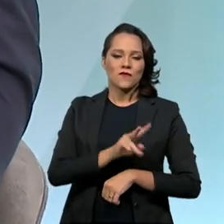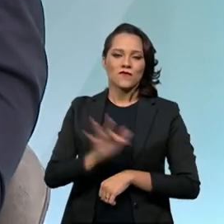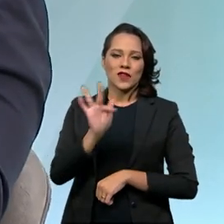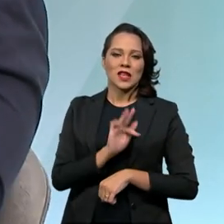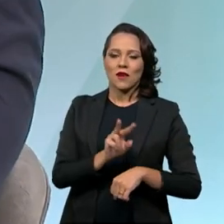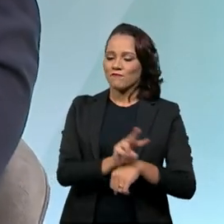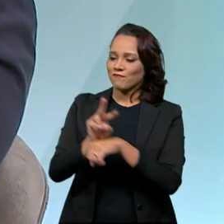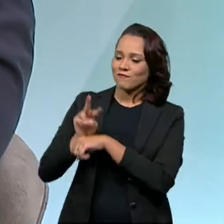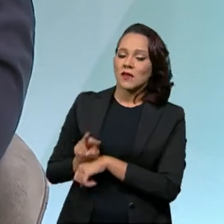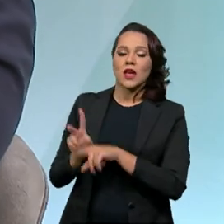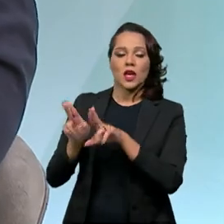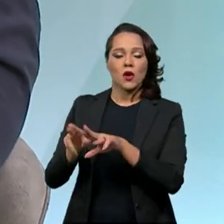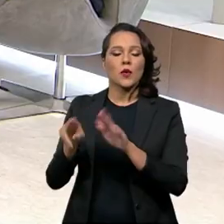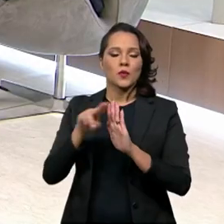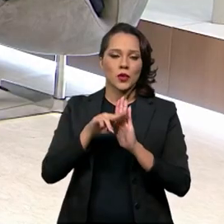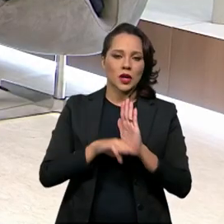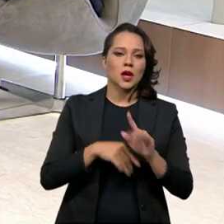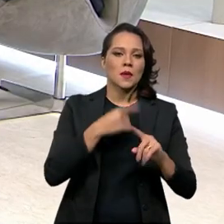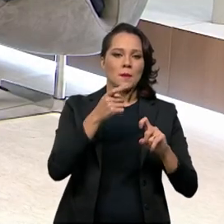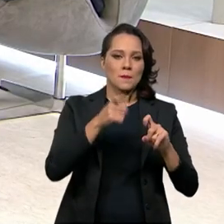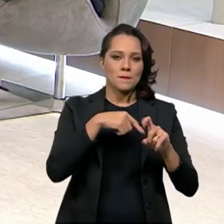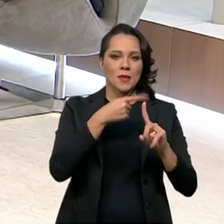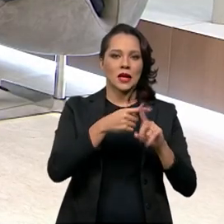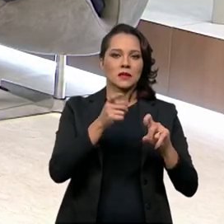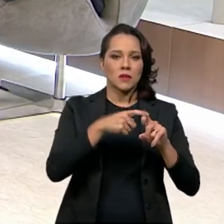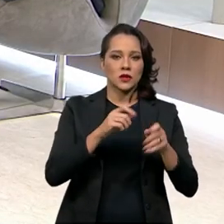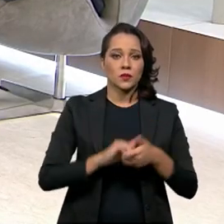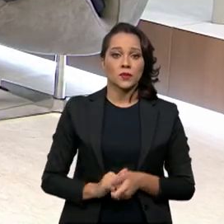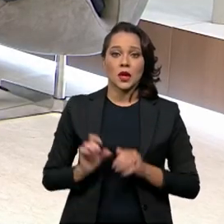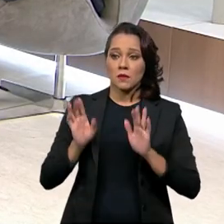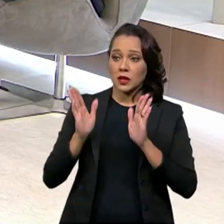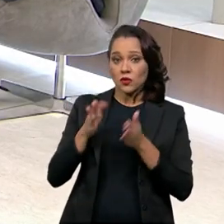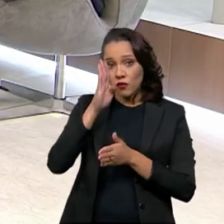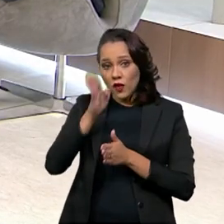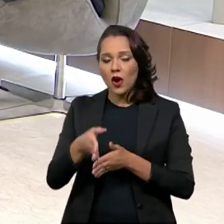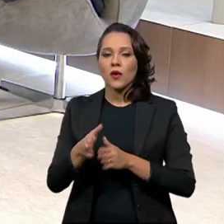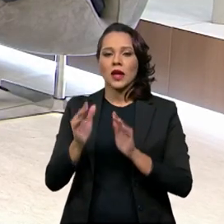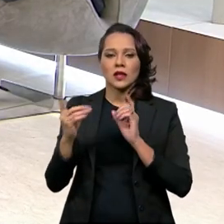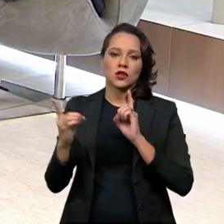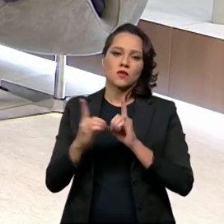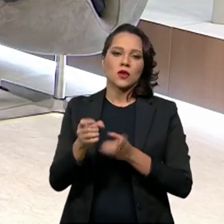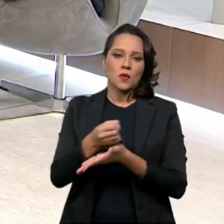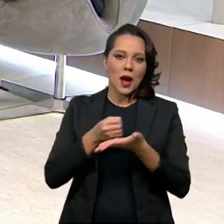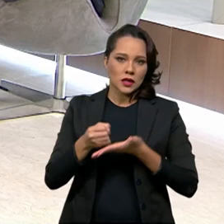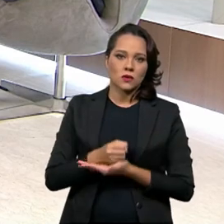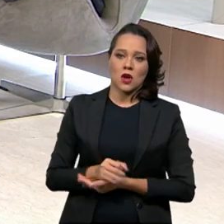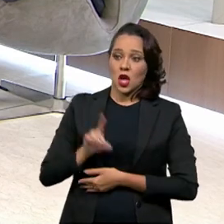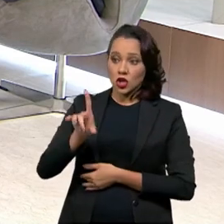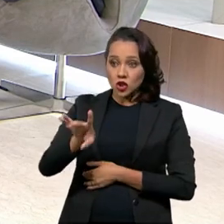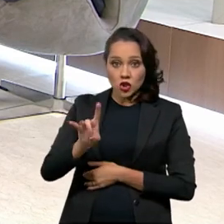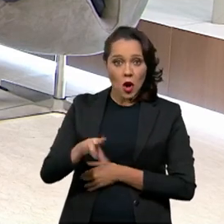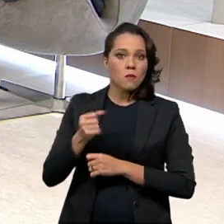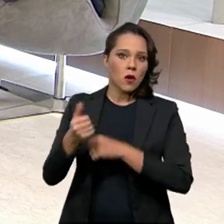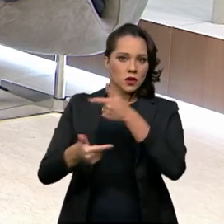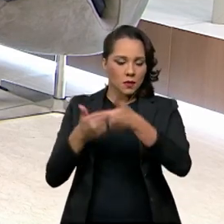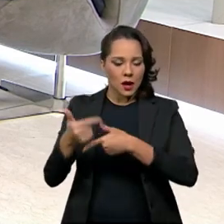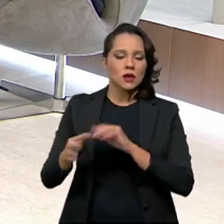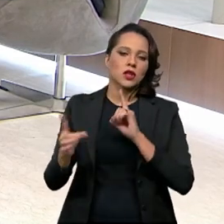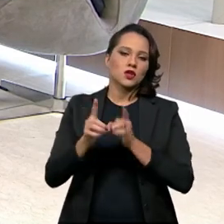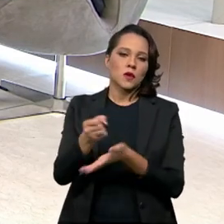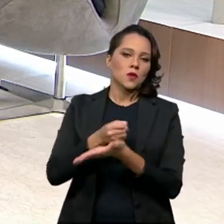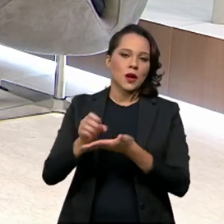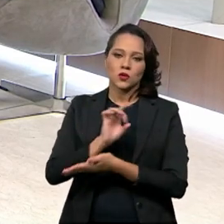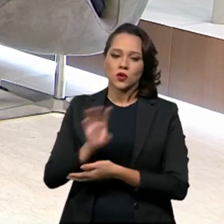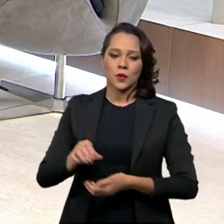federal, assim como o Mais Médicos é também. O foco é somente a atenção primária. Esses médicos, eles só podem atuar na atenção